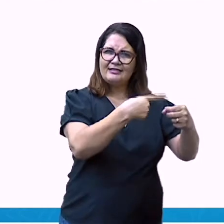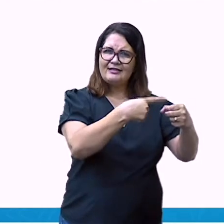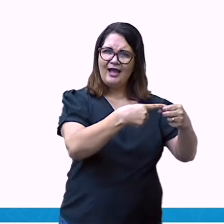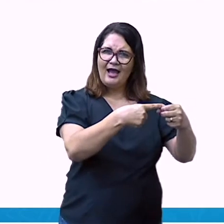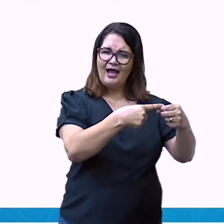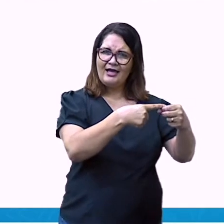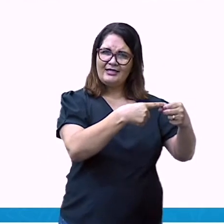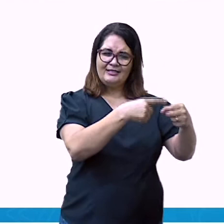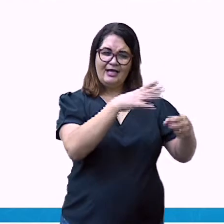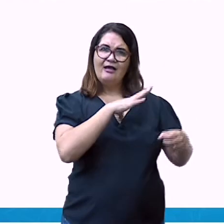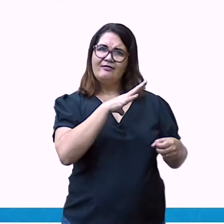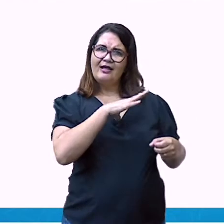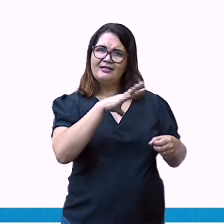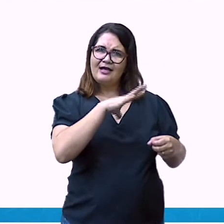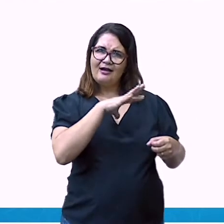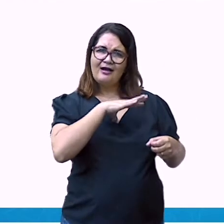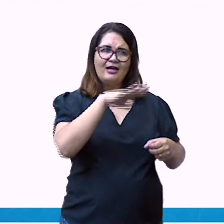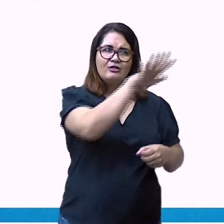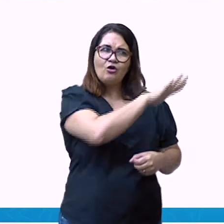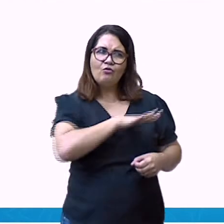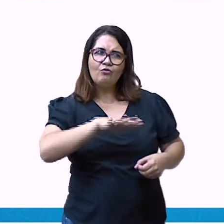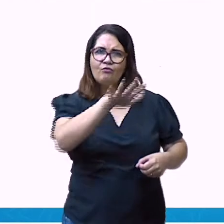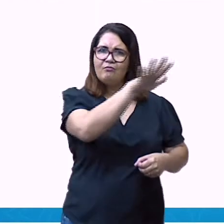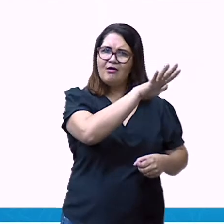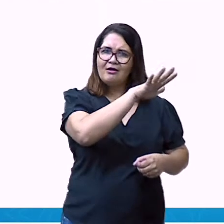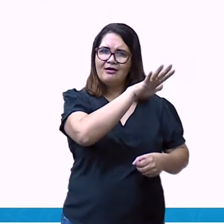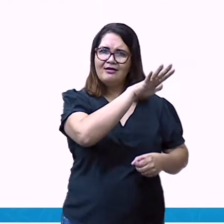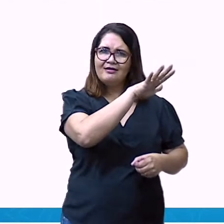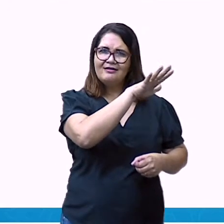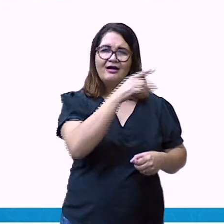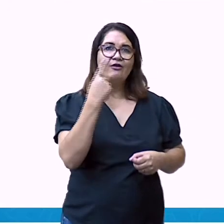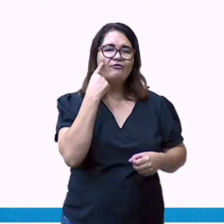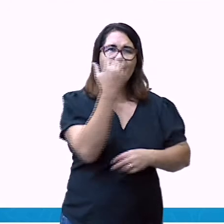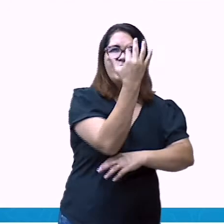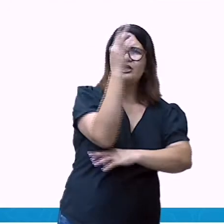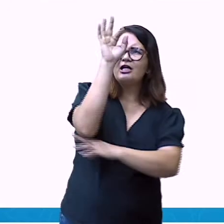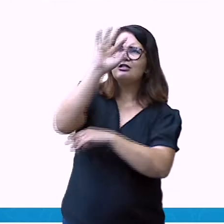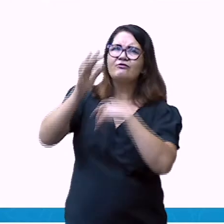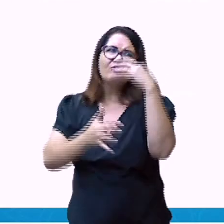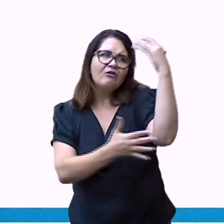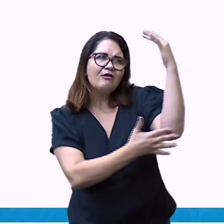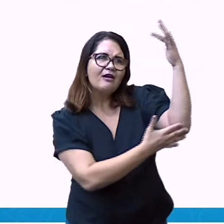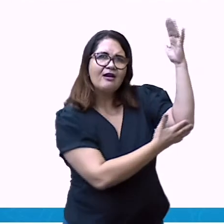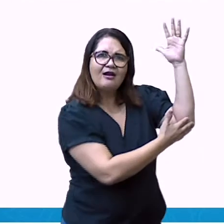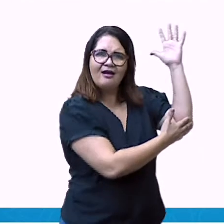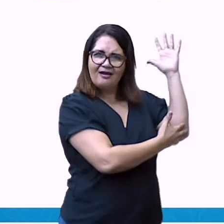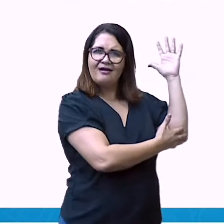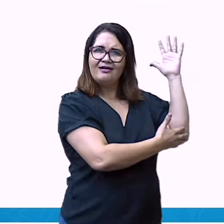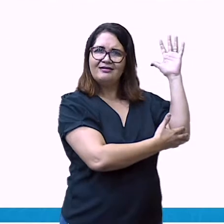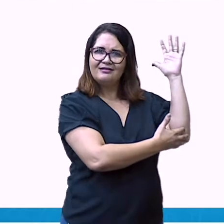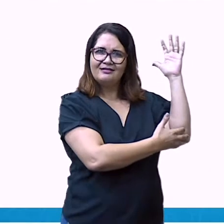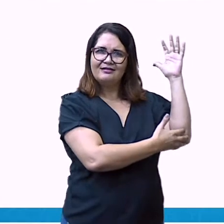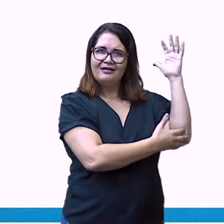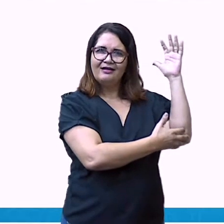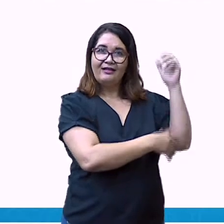montanhas, florestas, a paisagem urbana, resultado diretamente da ação humana,